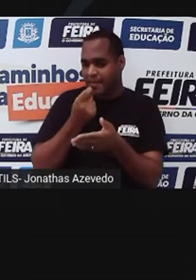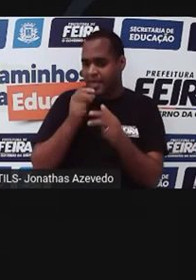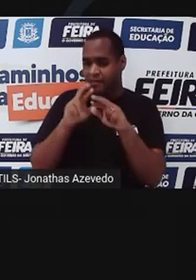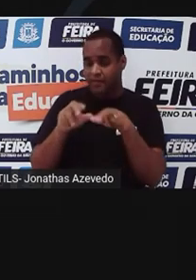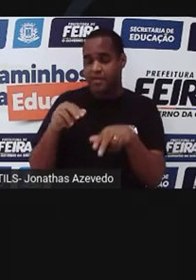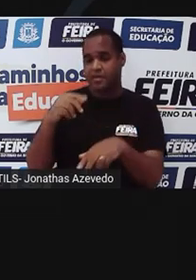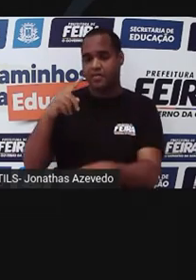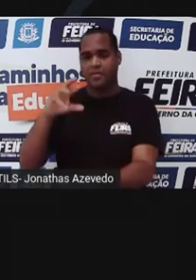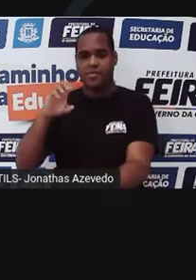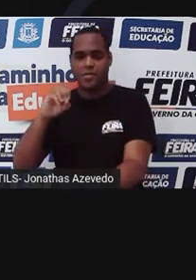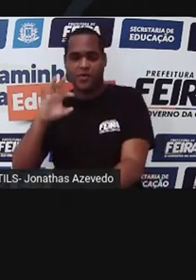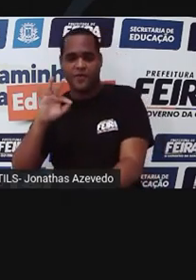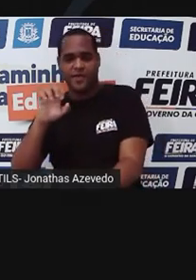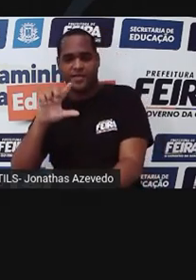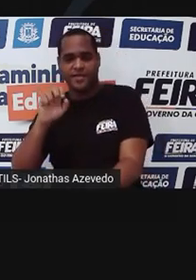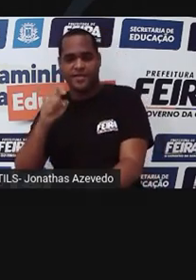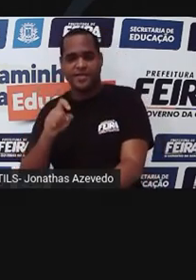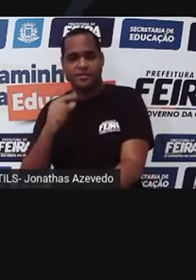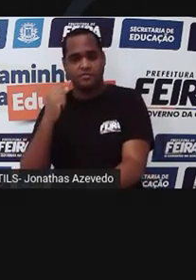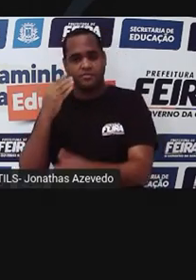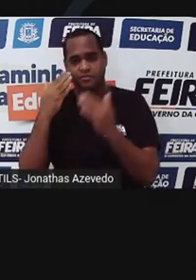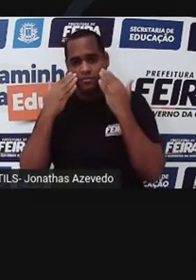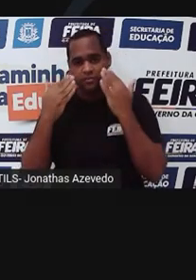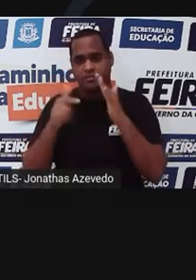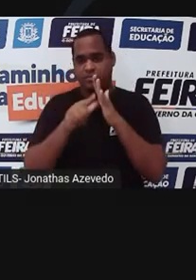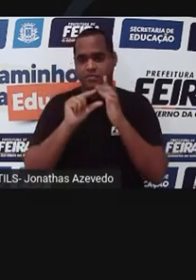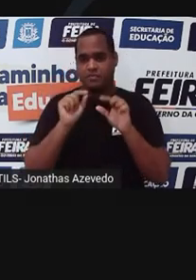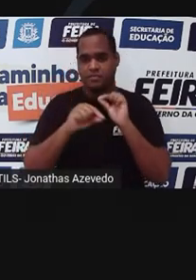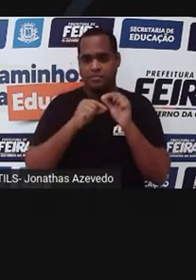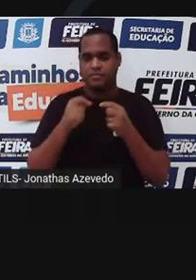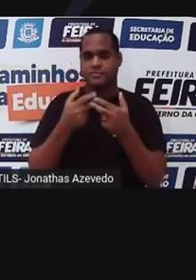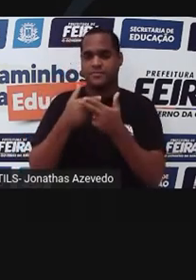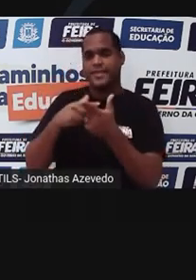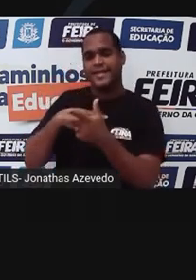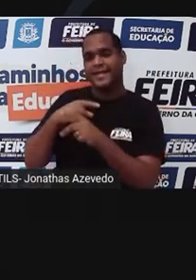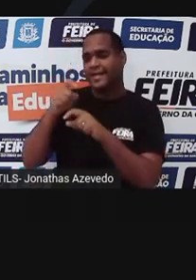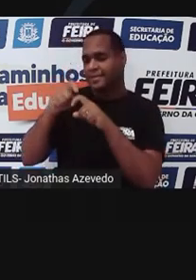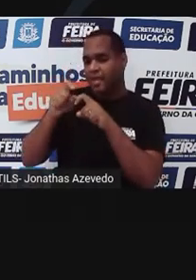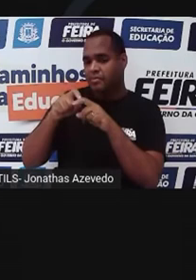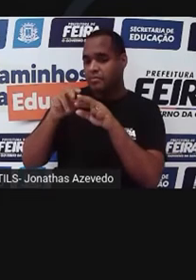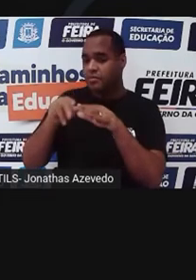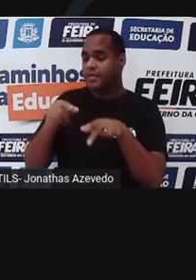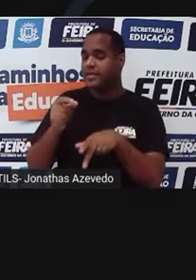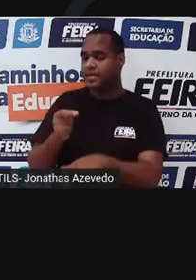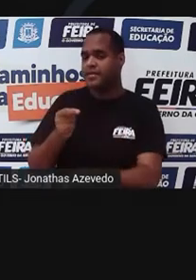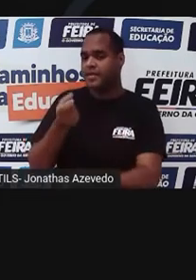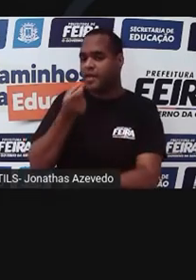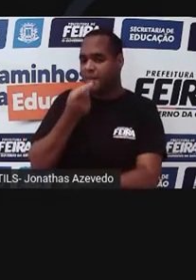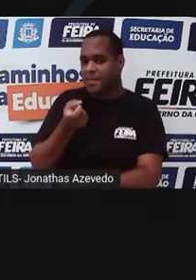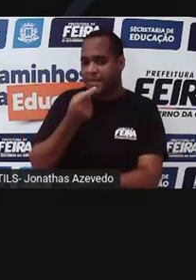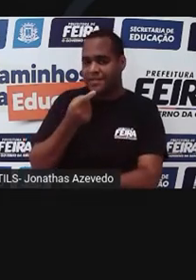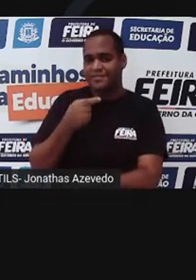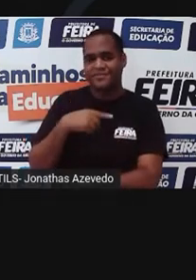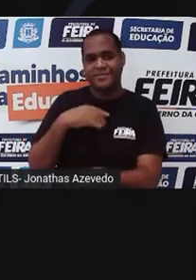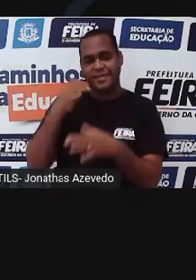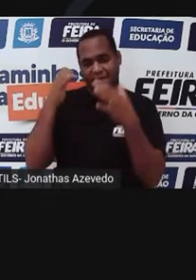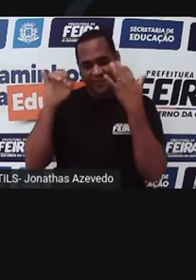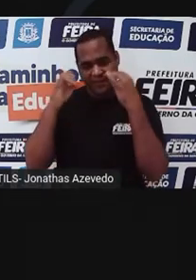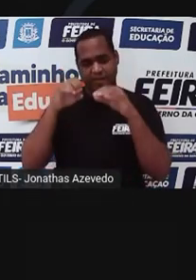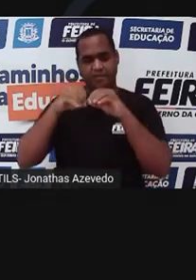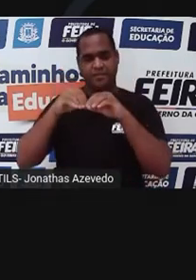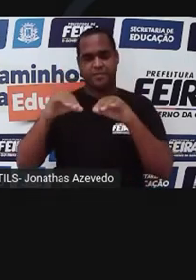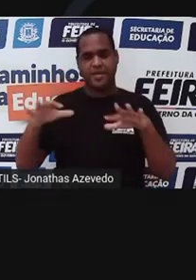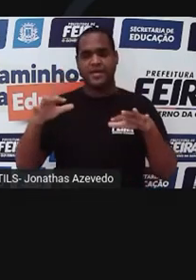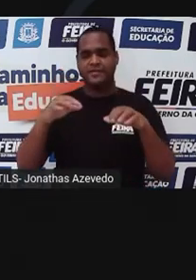profilaxia pré-exposição, medicamentos que são tomados para evitar a infecção, a transmissão